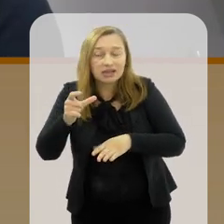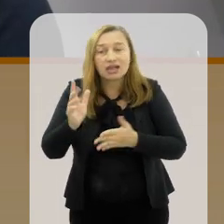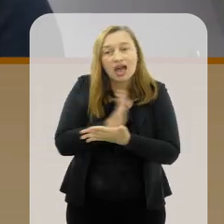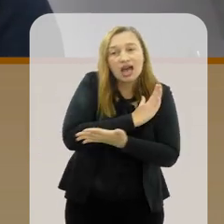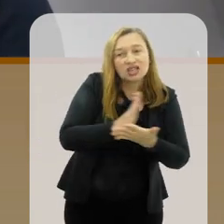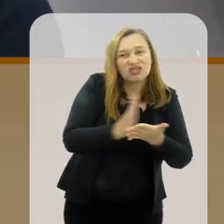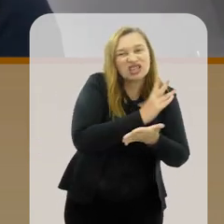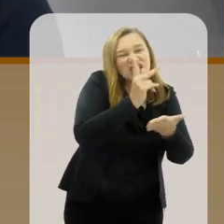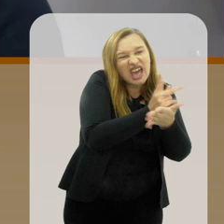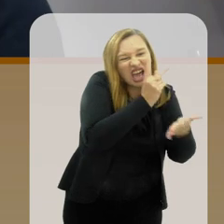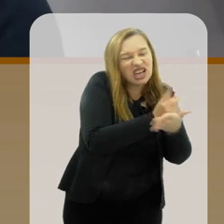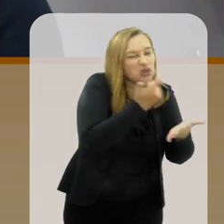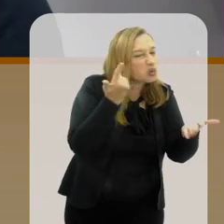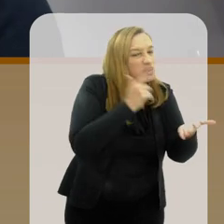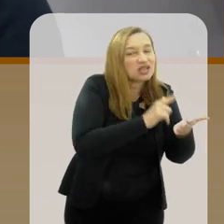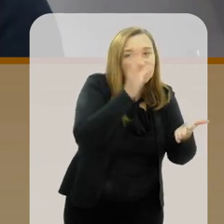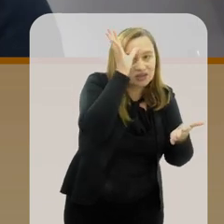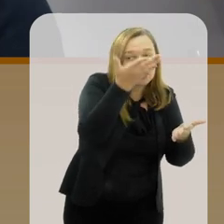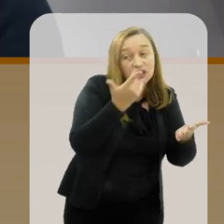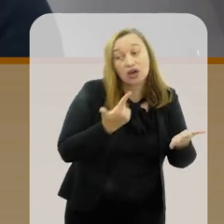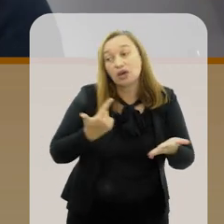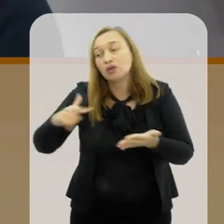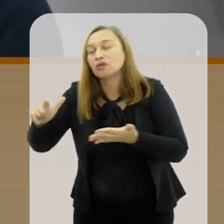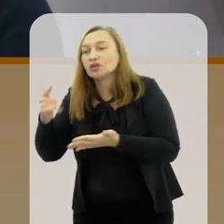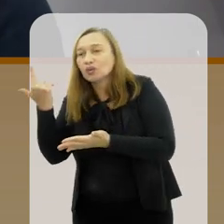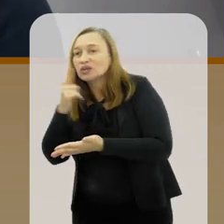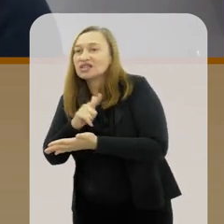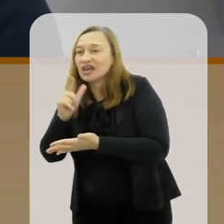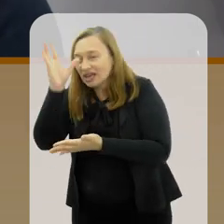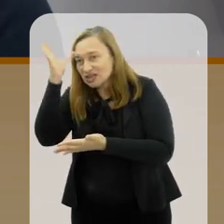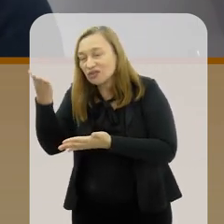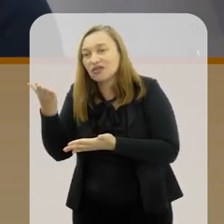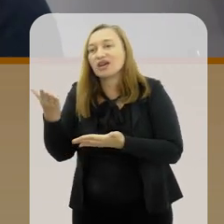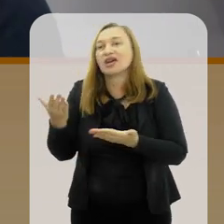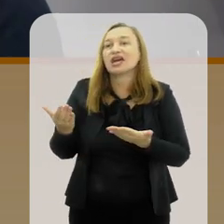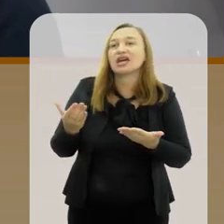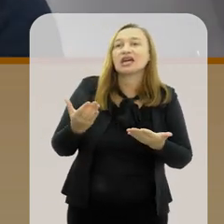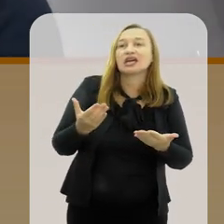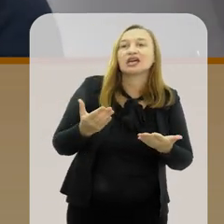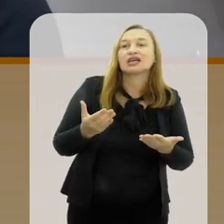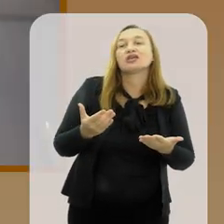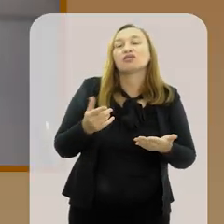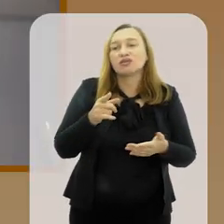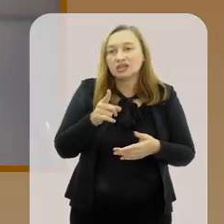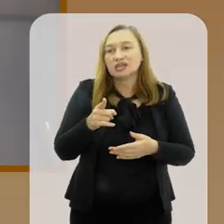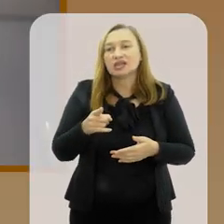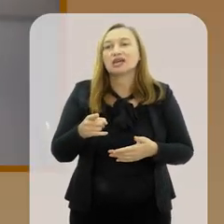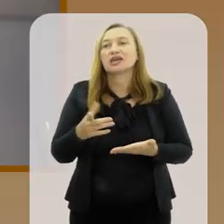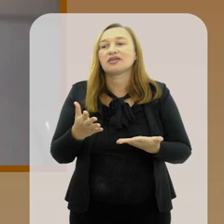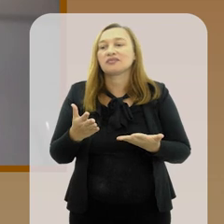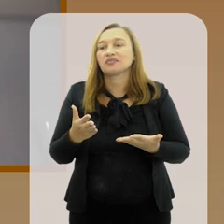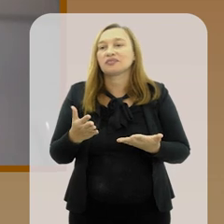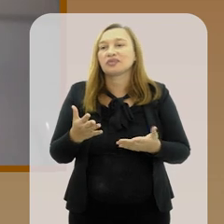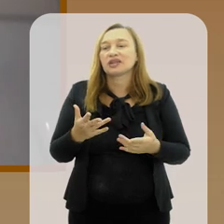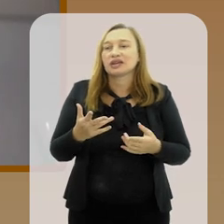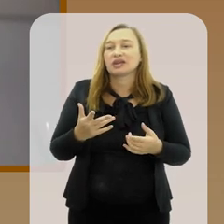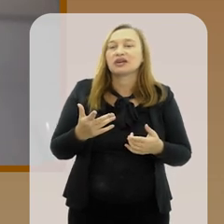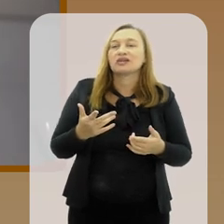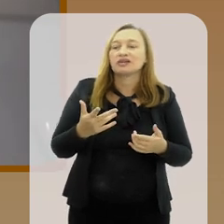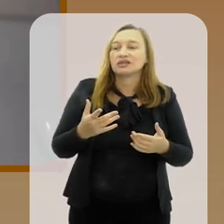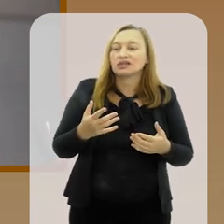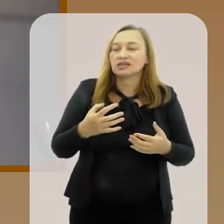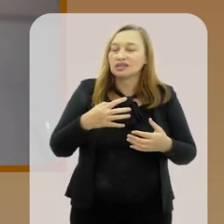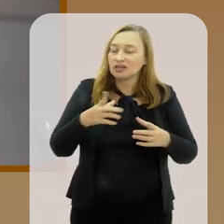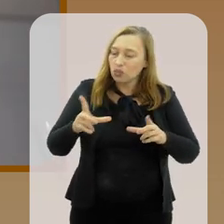vai continuar errando a maior parte das vezes e não conseguindo resolvê-los e uma vez ou outra consegue resolver e vai ser isso que você vai